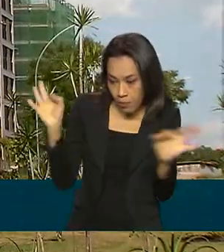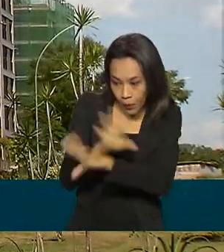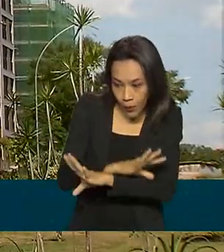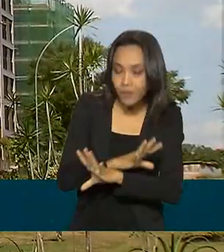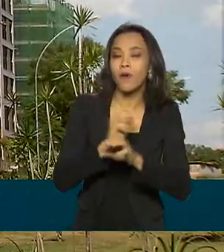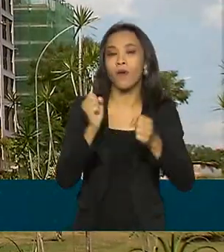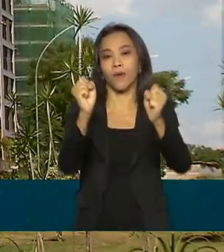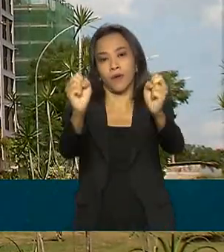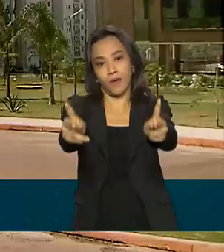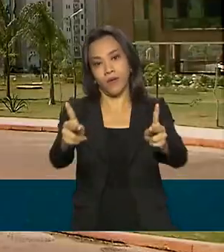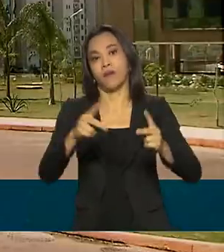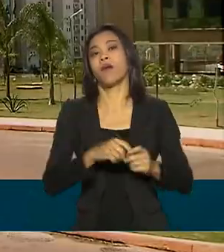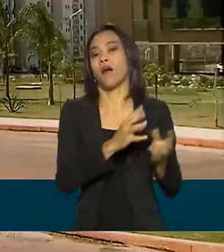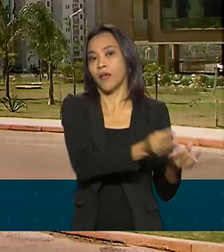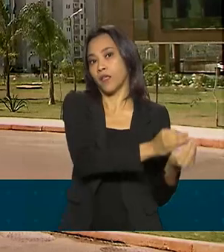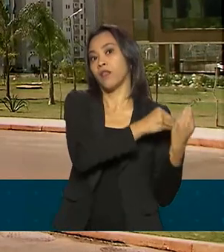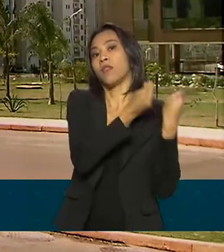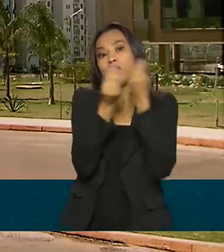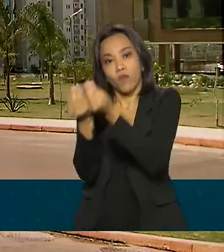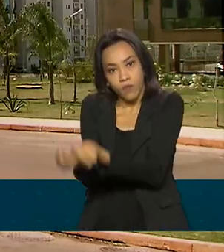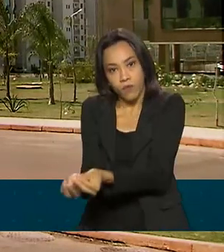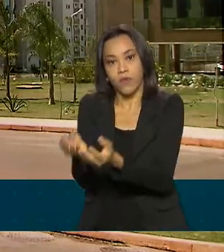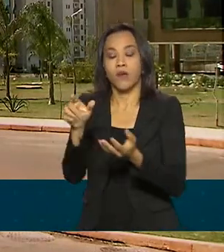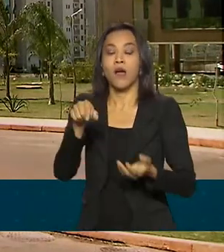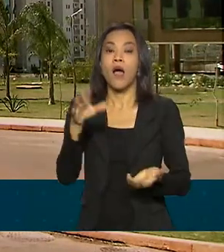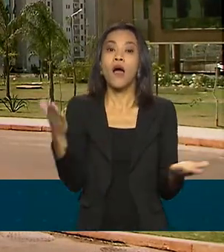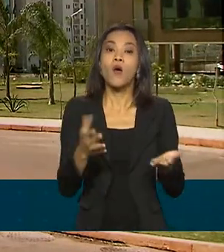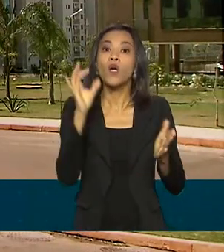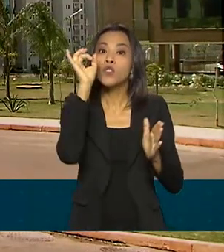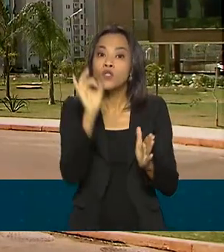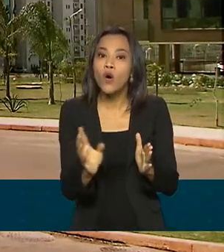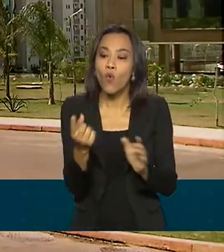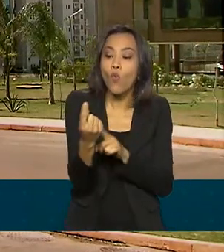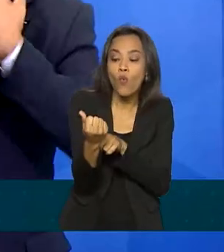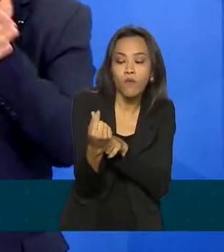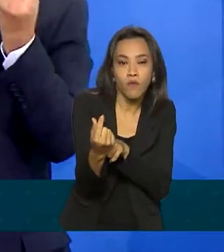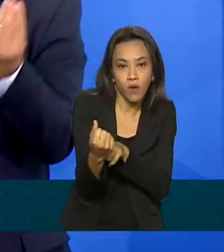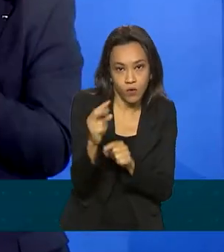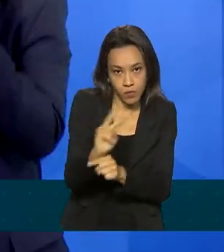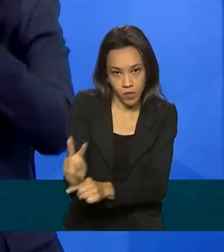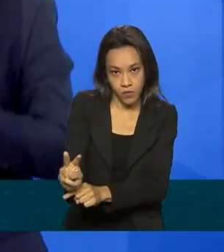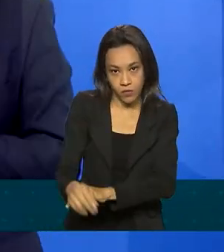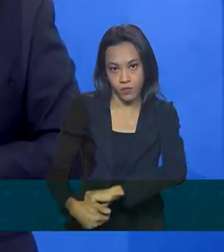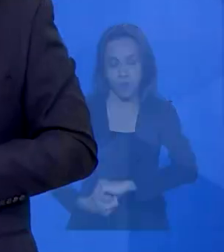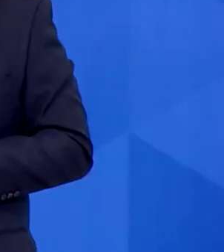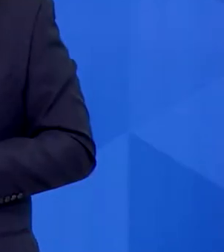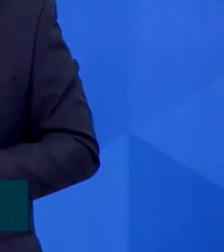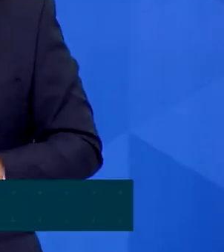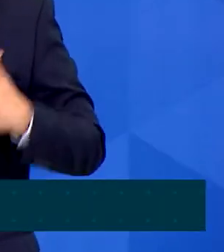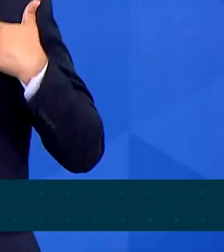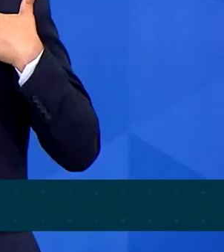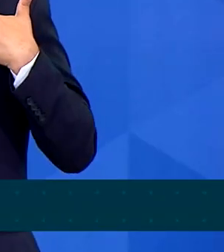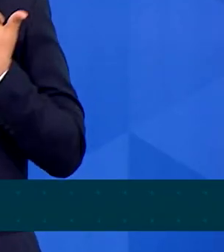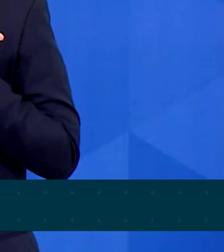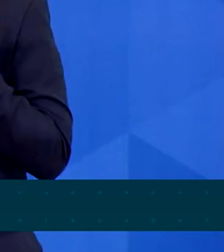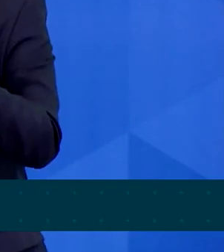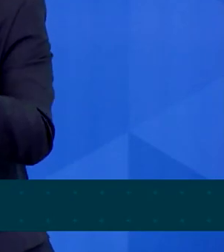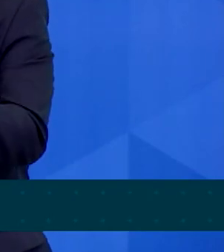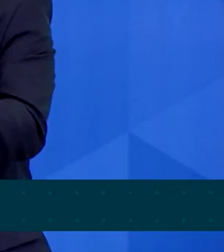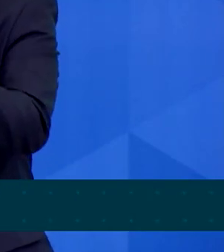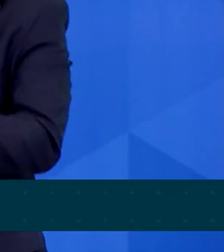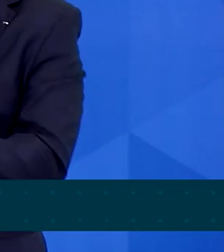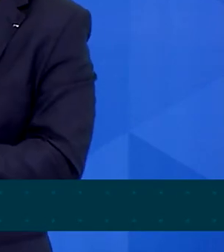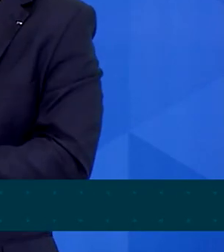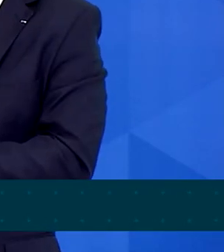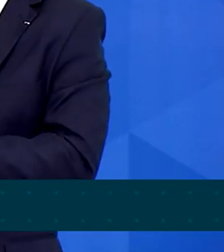só fica indisponível a parte correspondente ao valor do empréstimo. Nós estamos devolvendo ao dono da